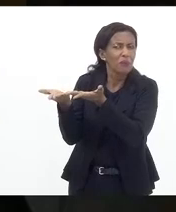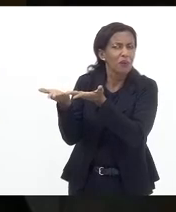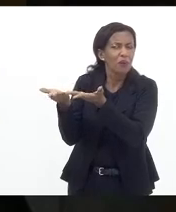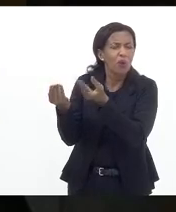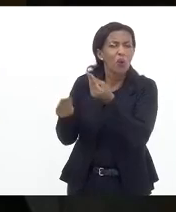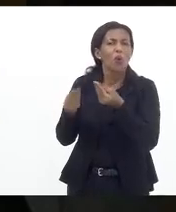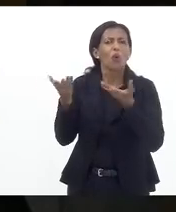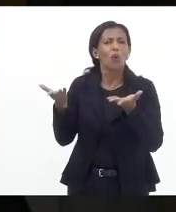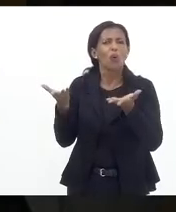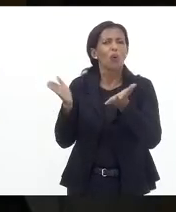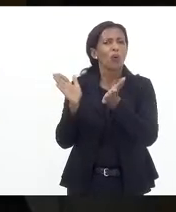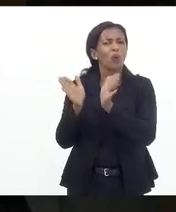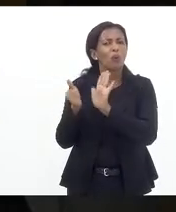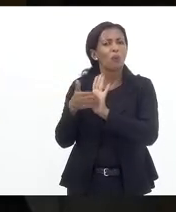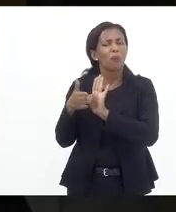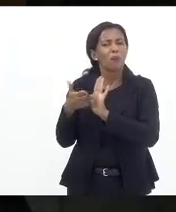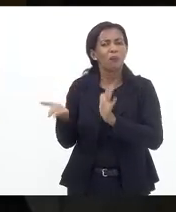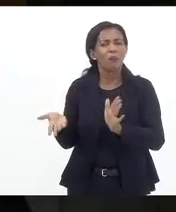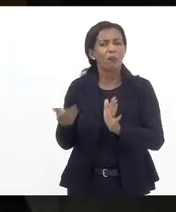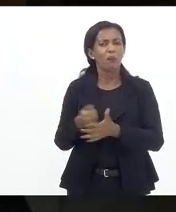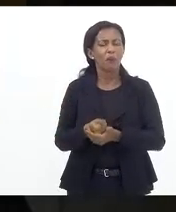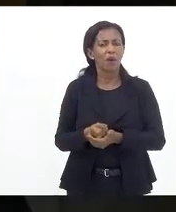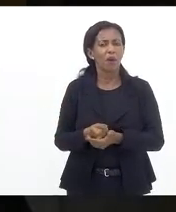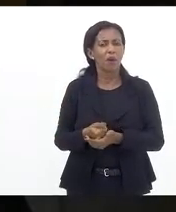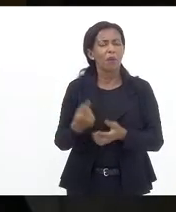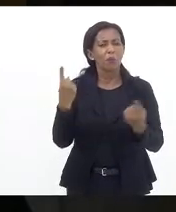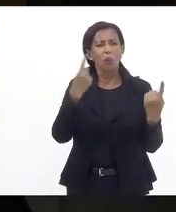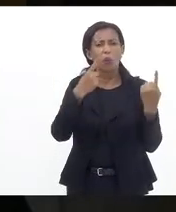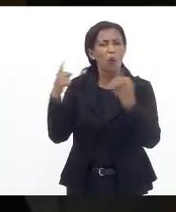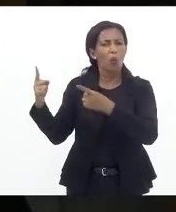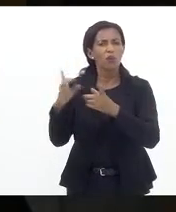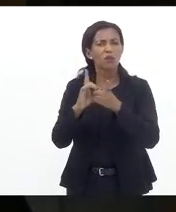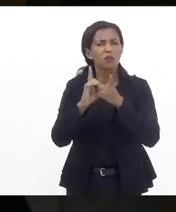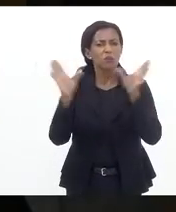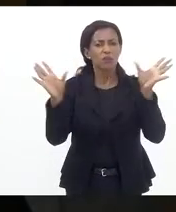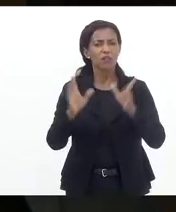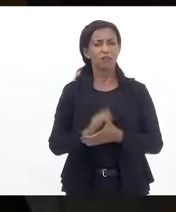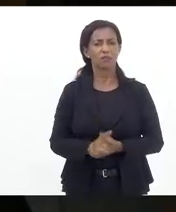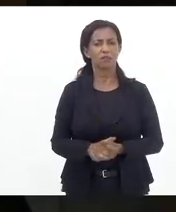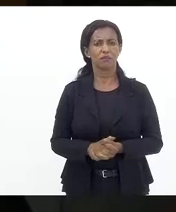do presidente da república para ele atacar frontalmente a democracia